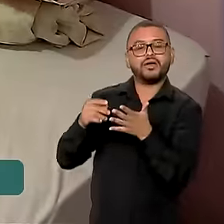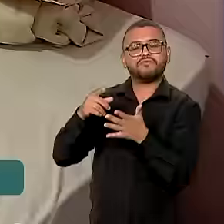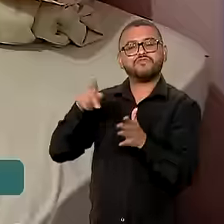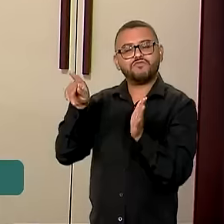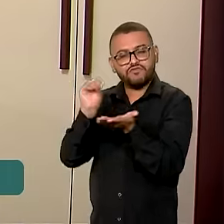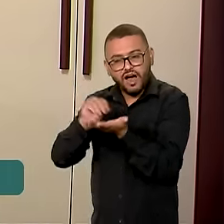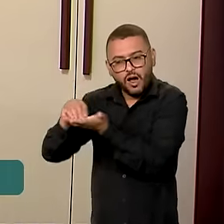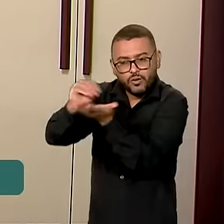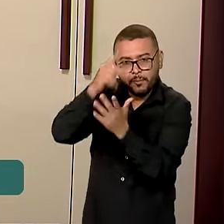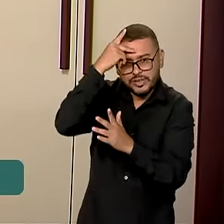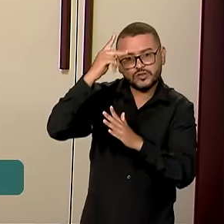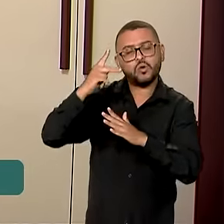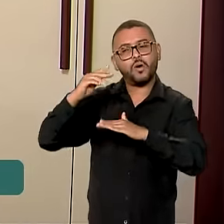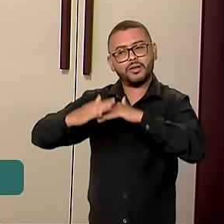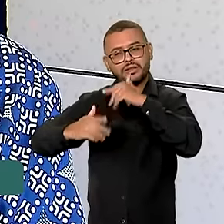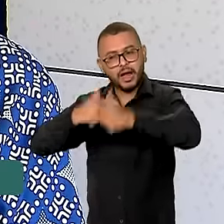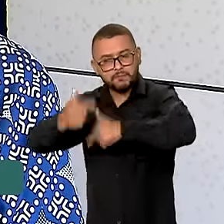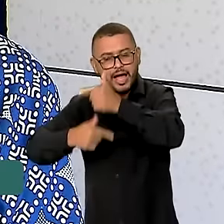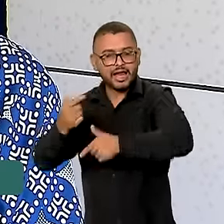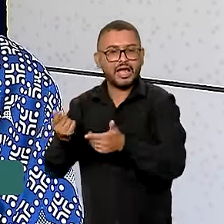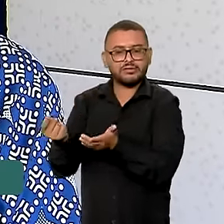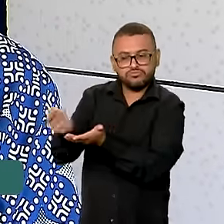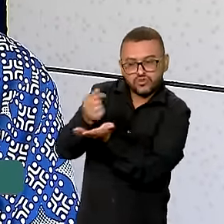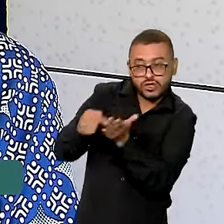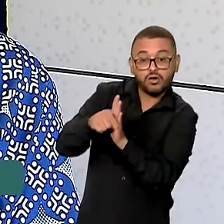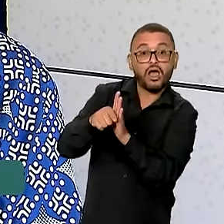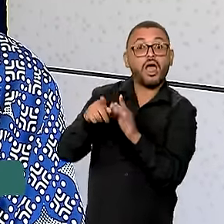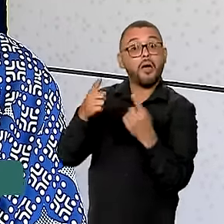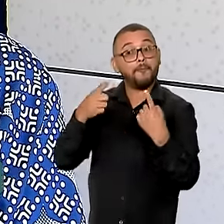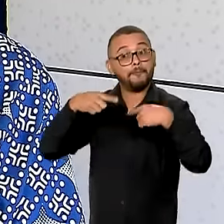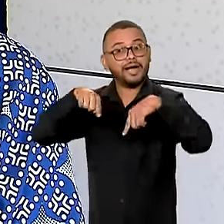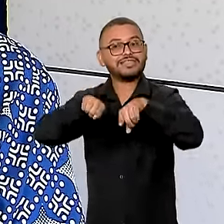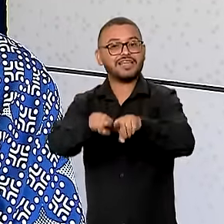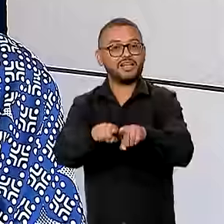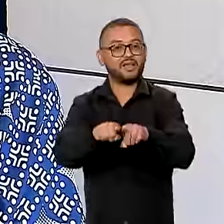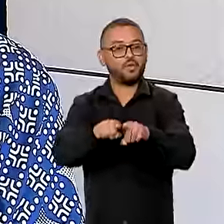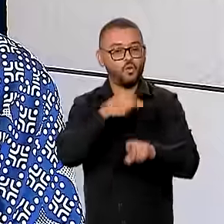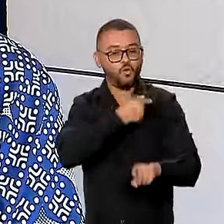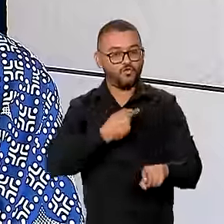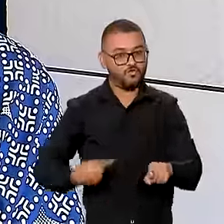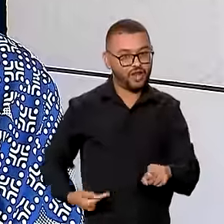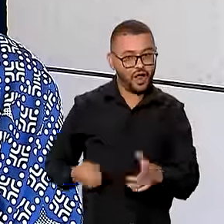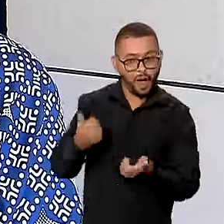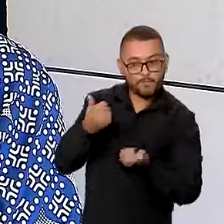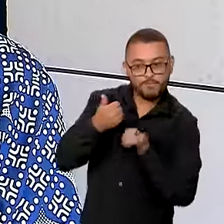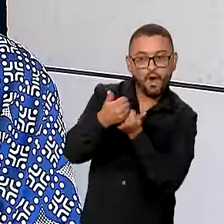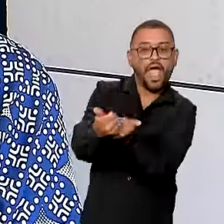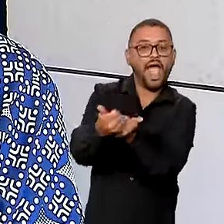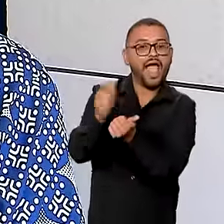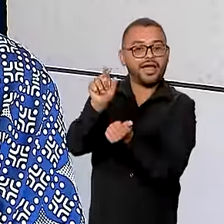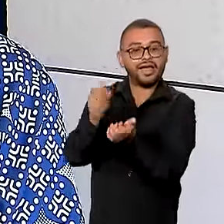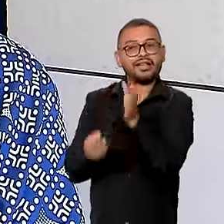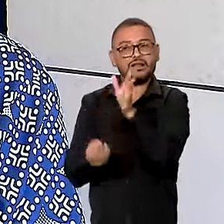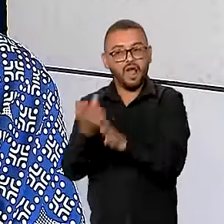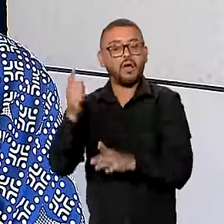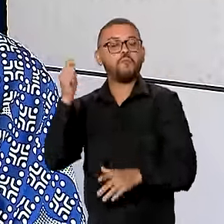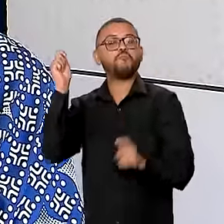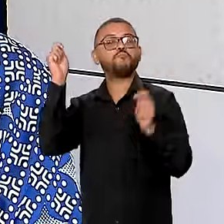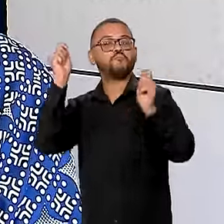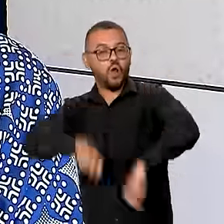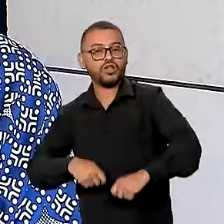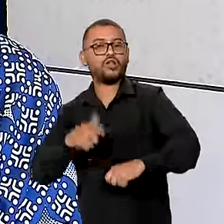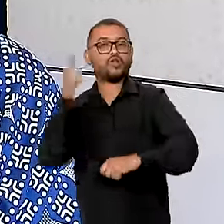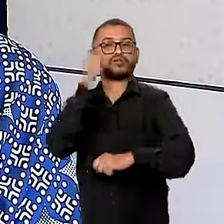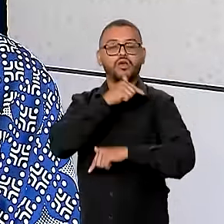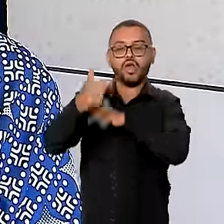humanos e financeiros. Com a parceria com o Estado, para que a gente possa, sim, poder